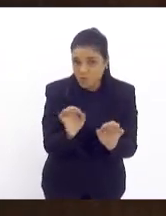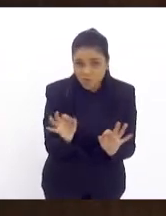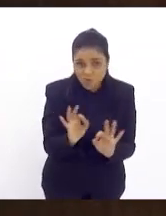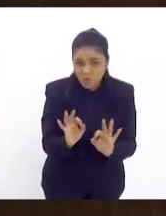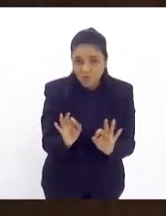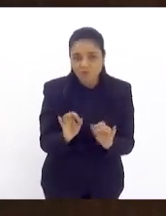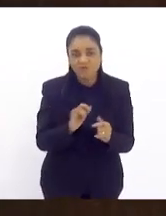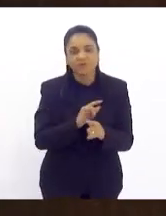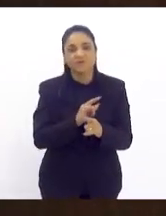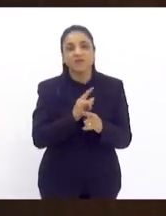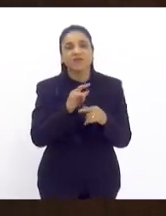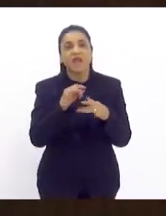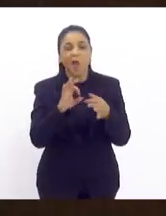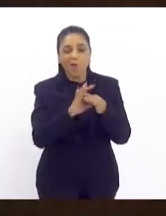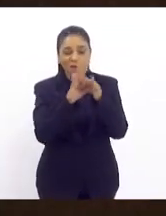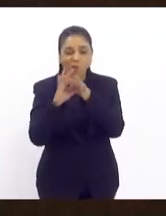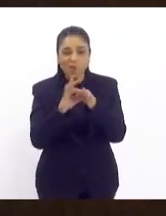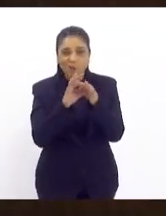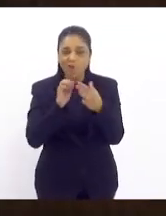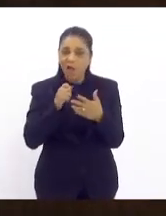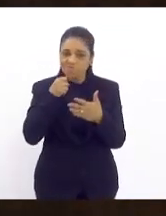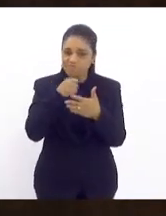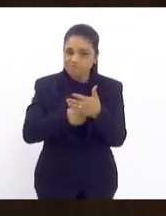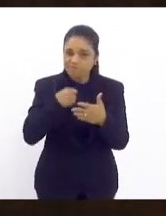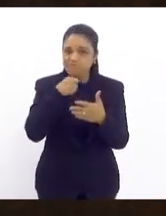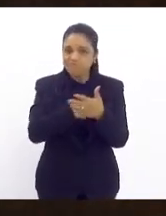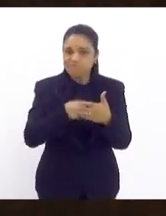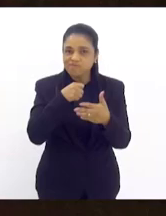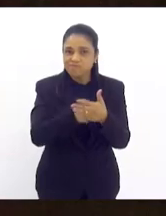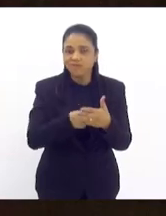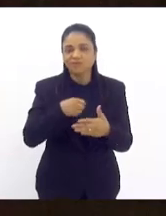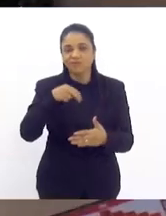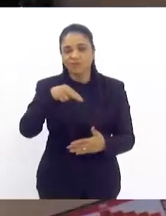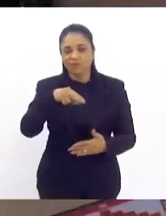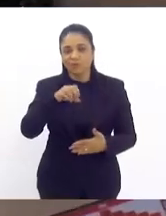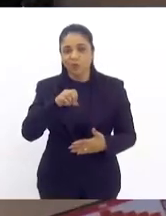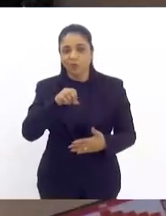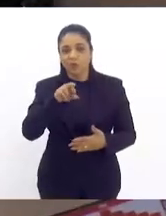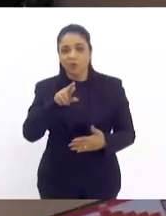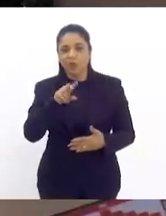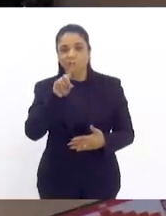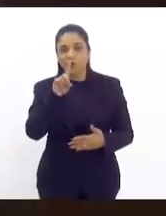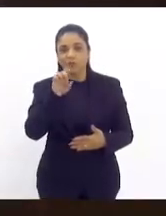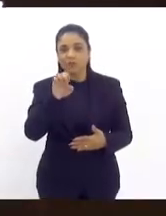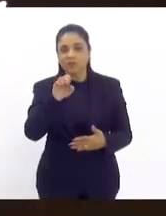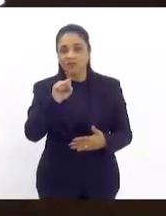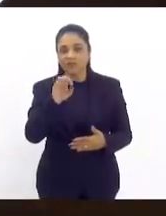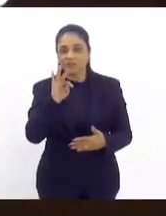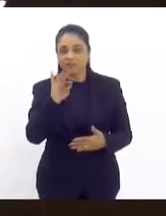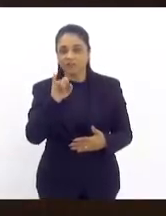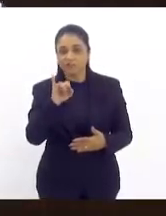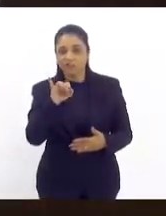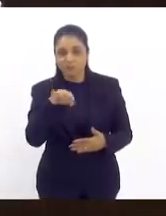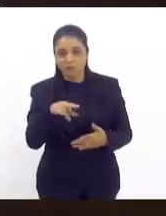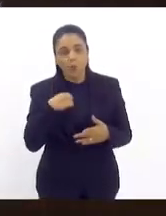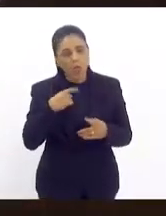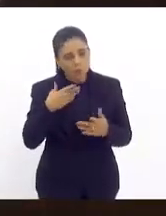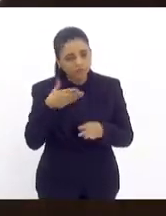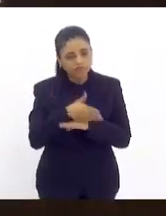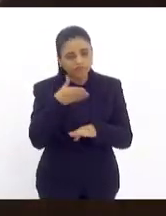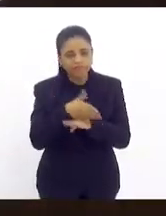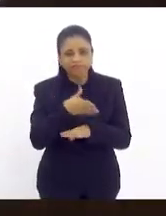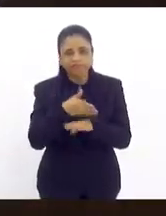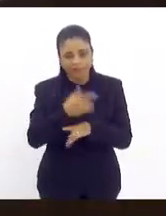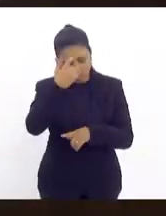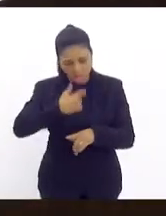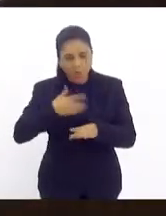perseverança dos nossos nordestinos. Porque nós somos assim, nós somos desse. Eu frequento aquela feira muito antes de